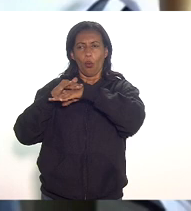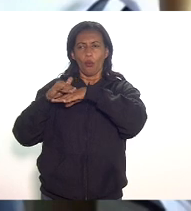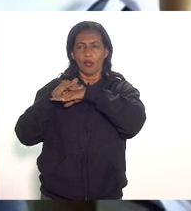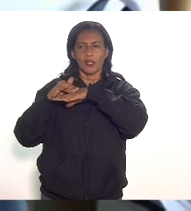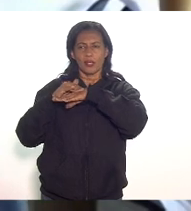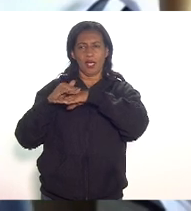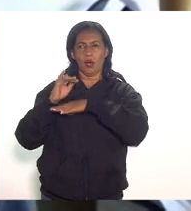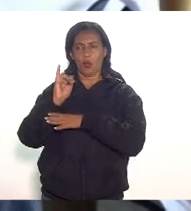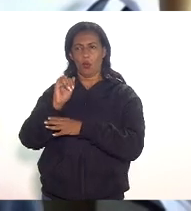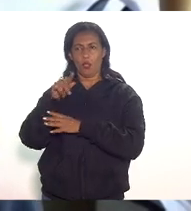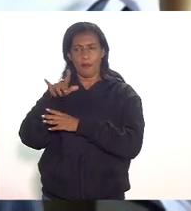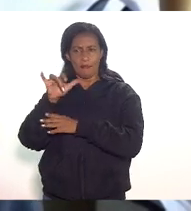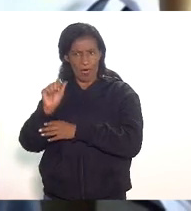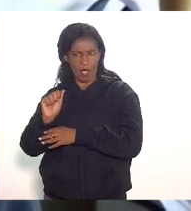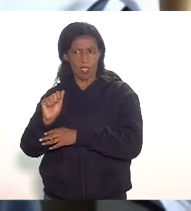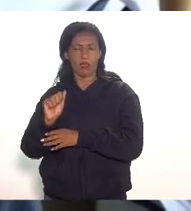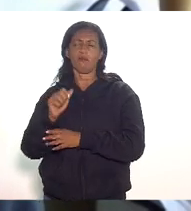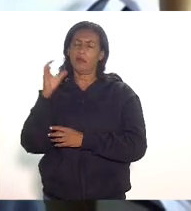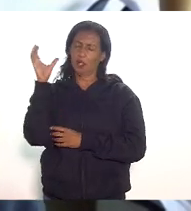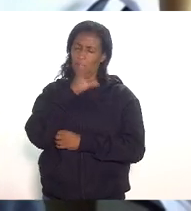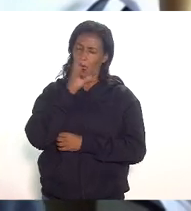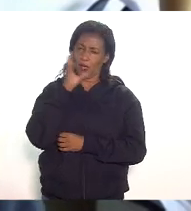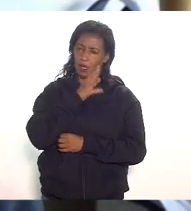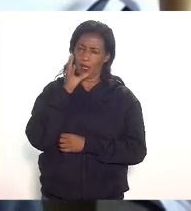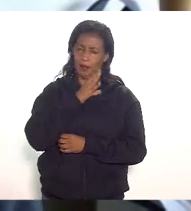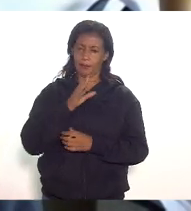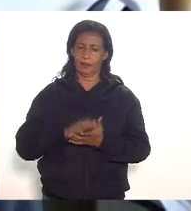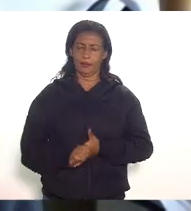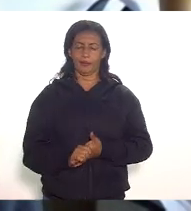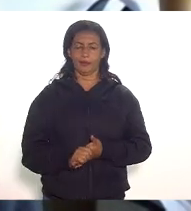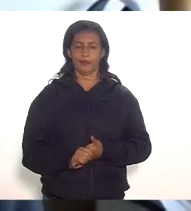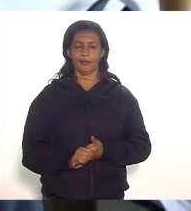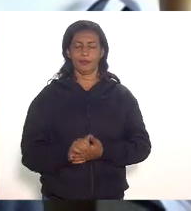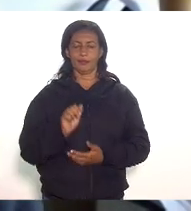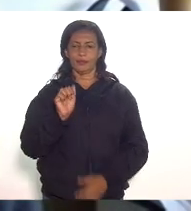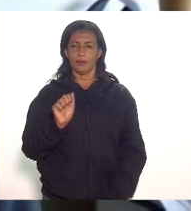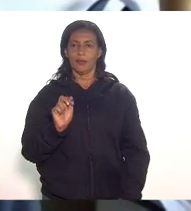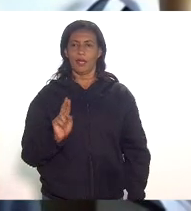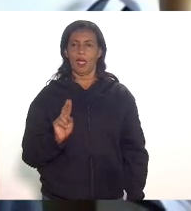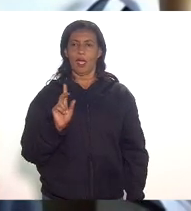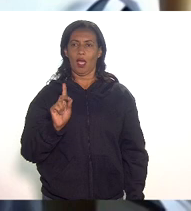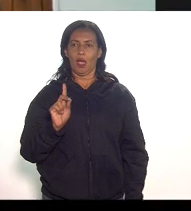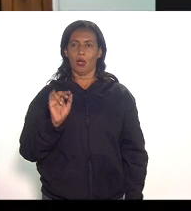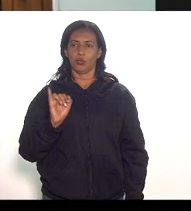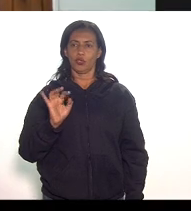será tomada rapidamente Auditor Ferrari por favor